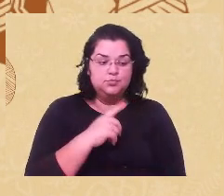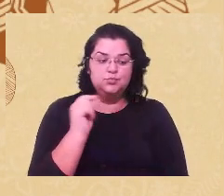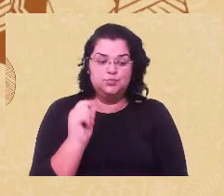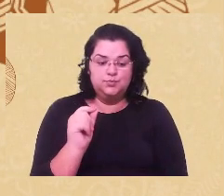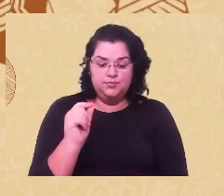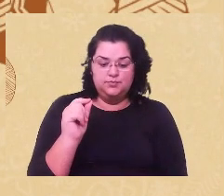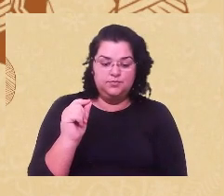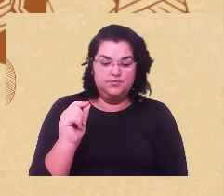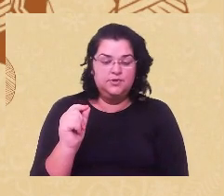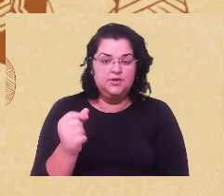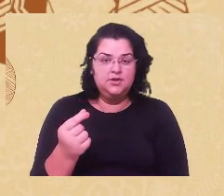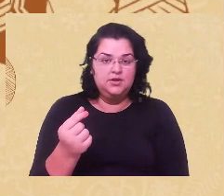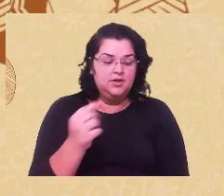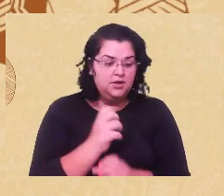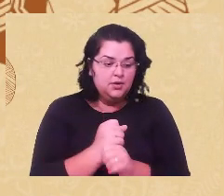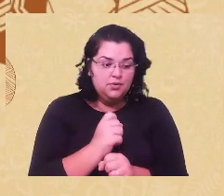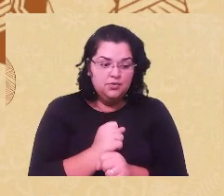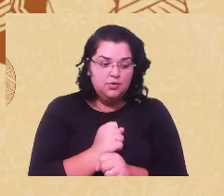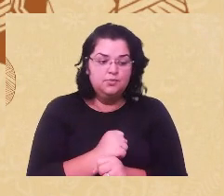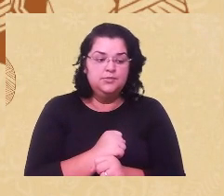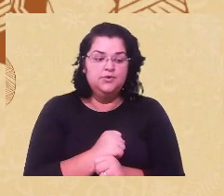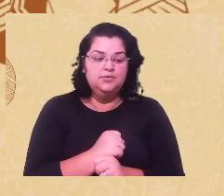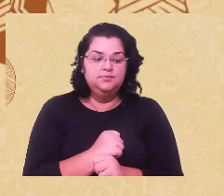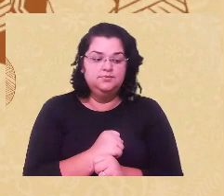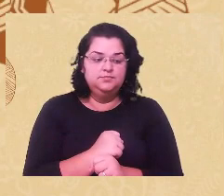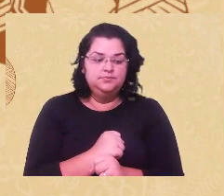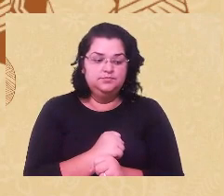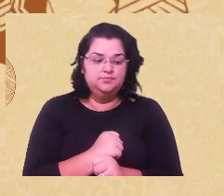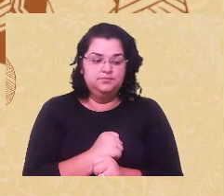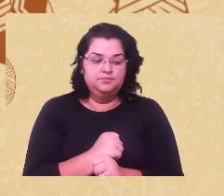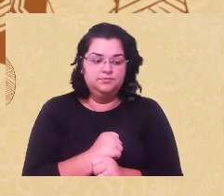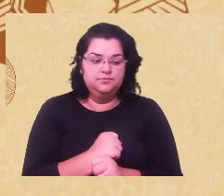socioeconômicas, elas subsidiam diferenças,